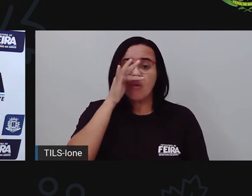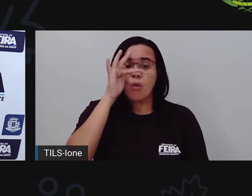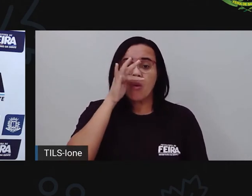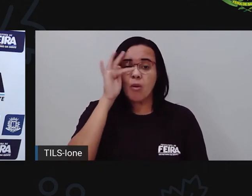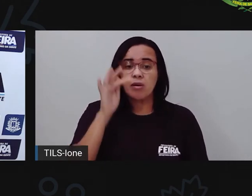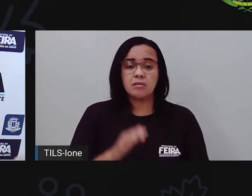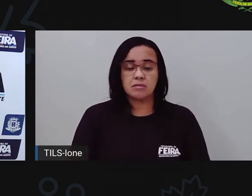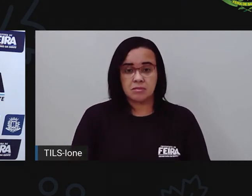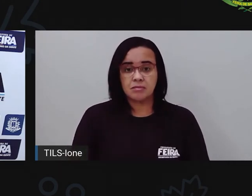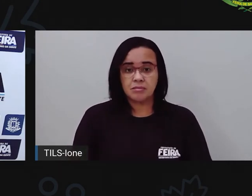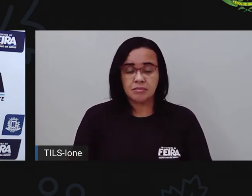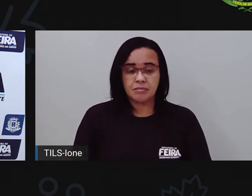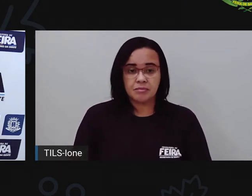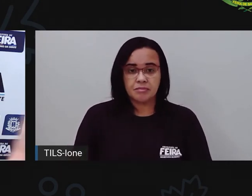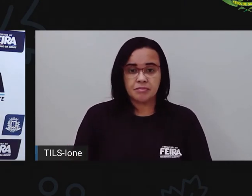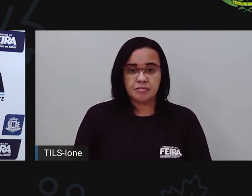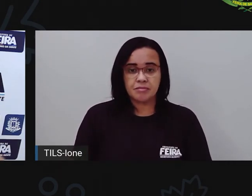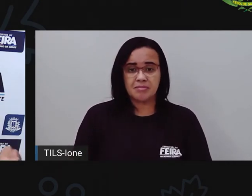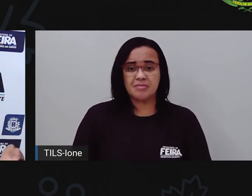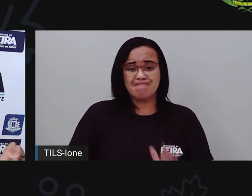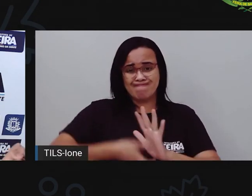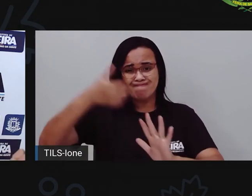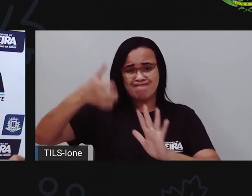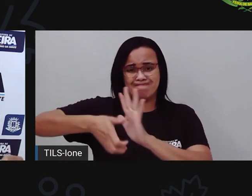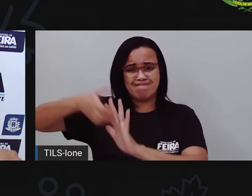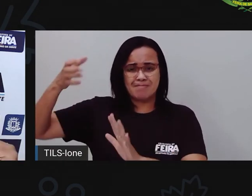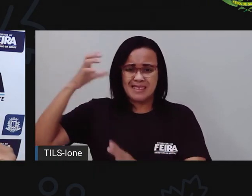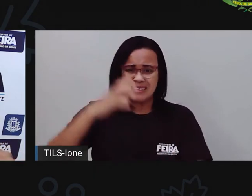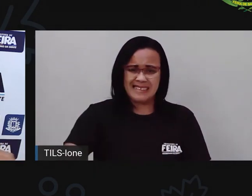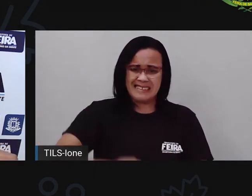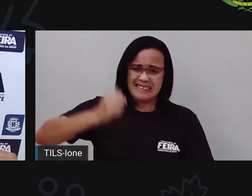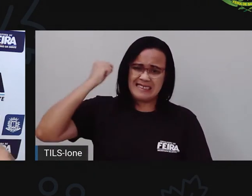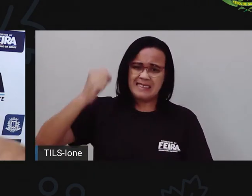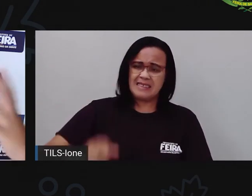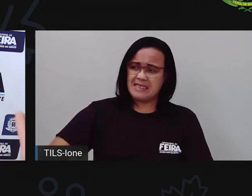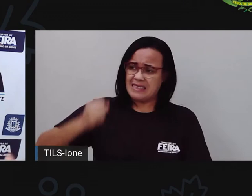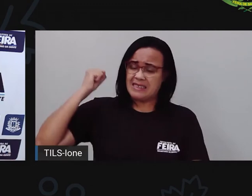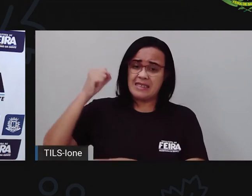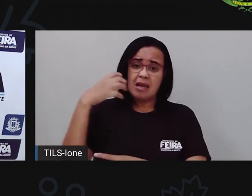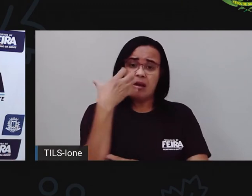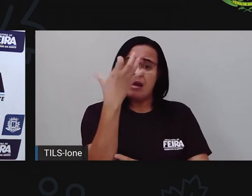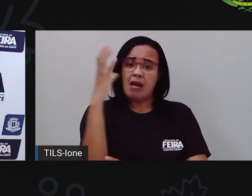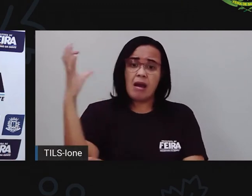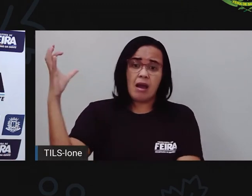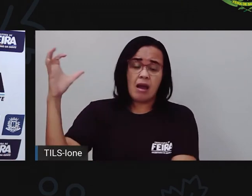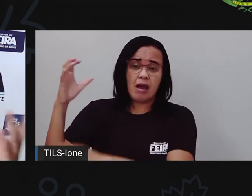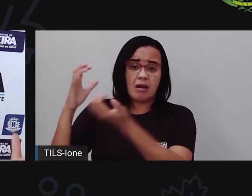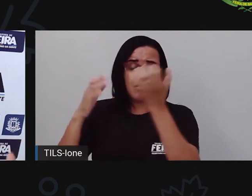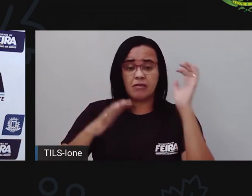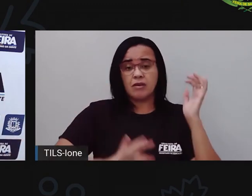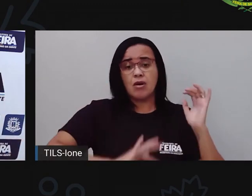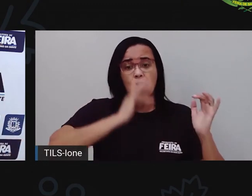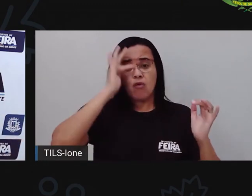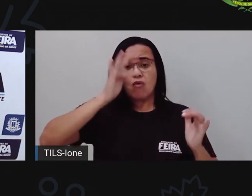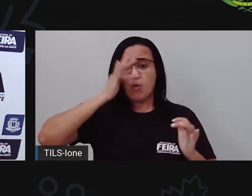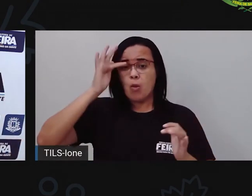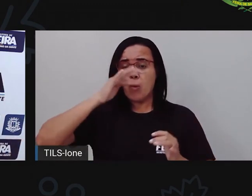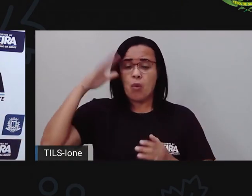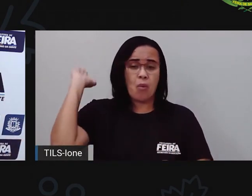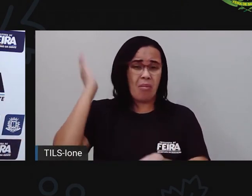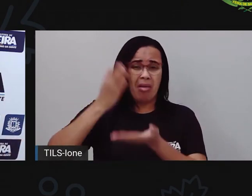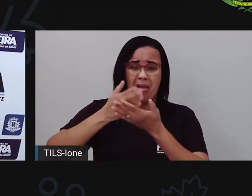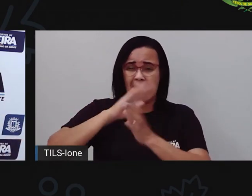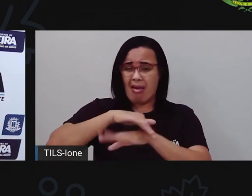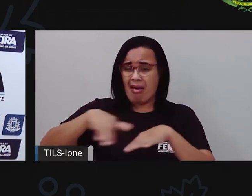A gente vê, a gente arrancando árvores, né? A arranca as flores, destrói as plantações.